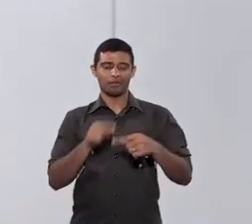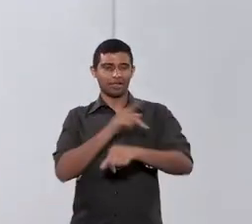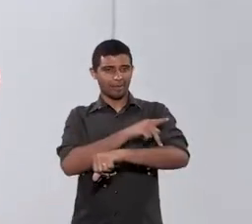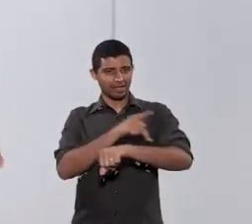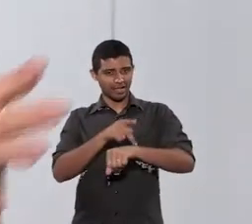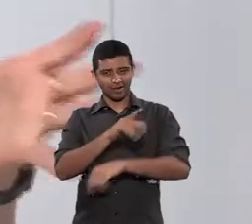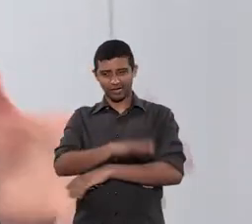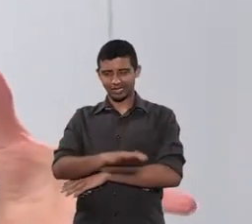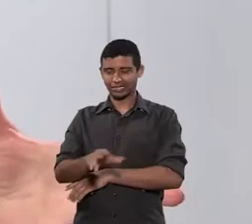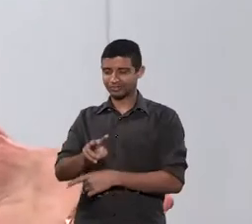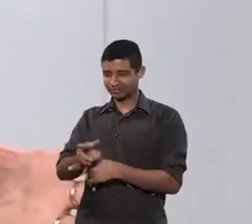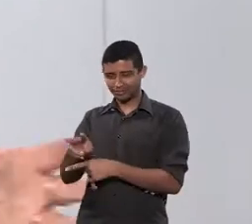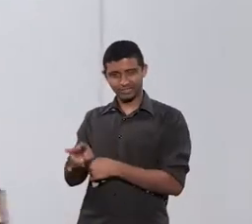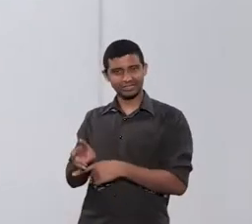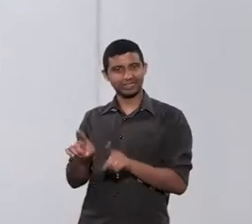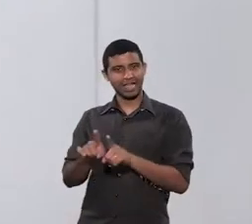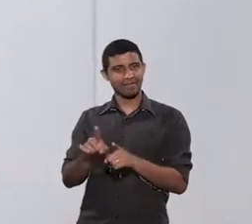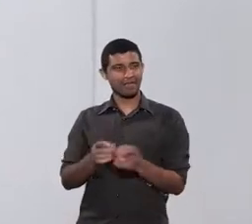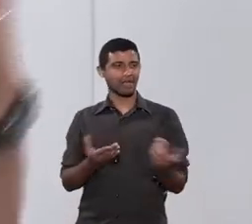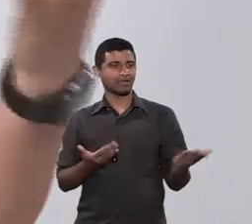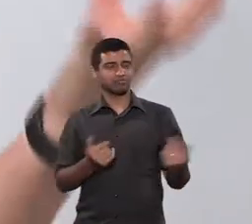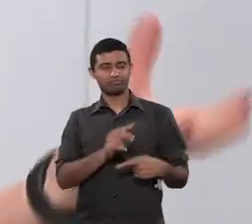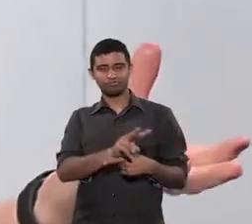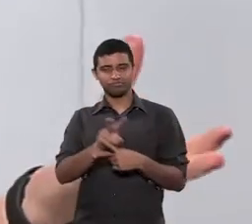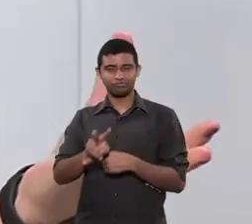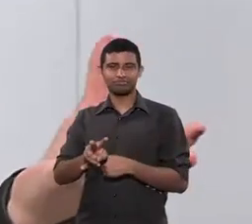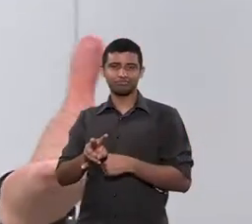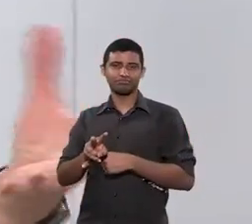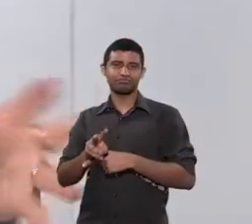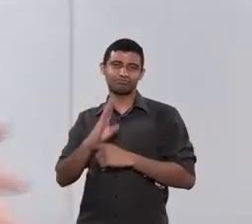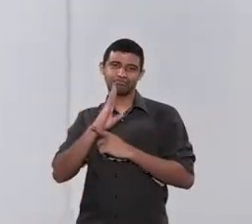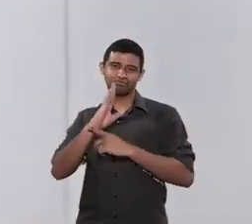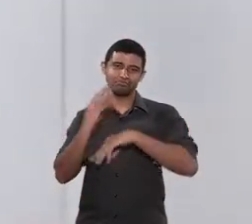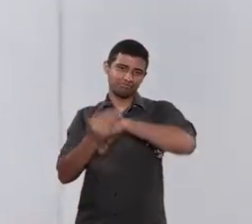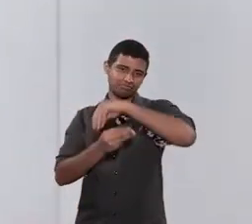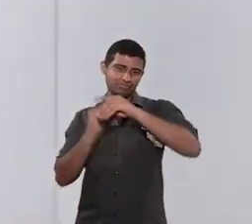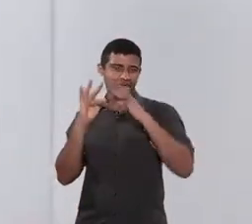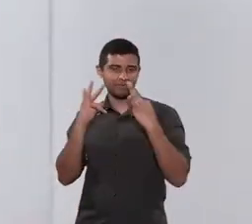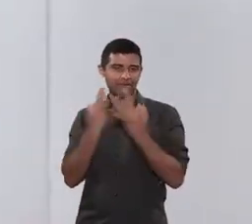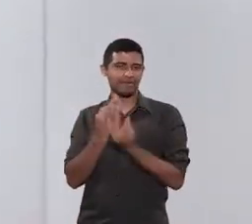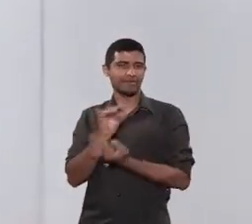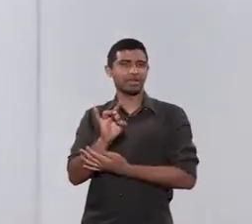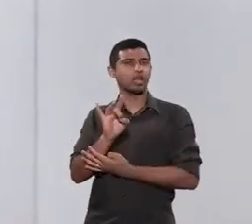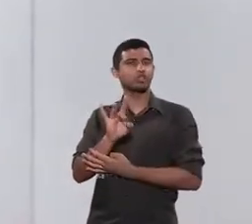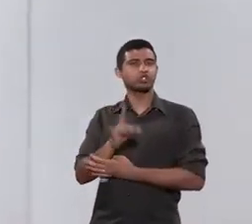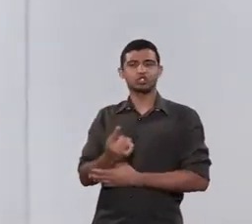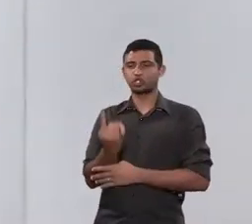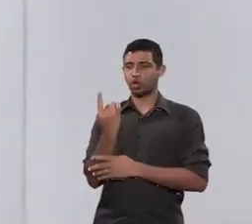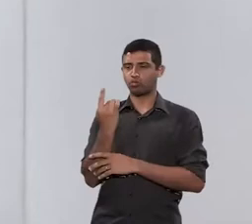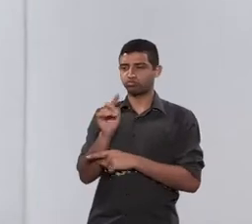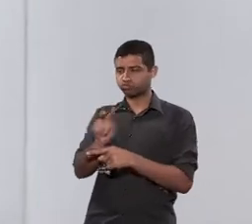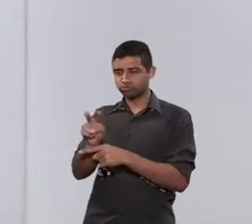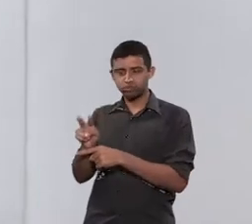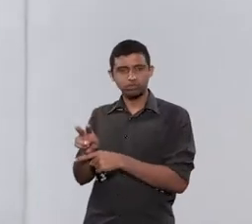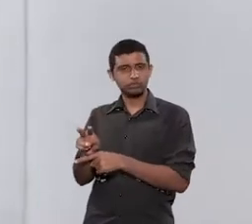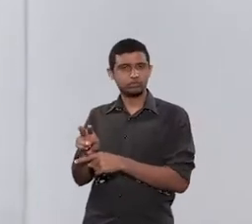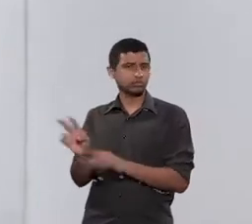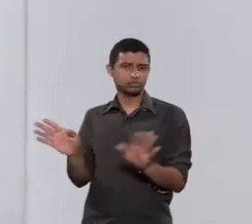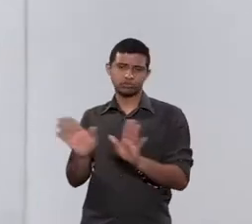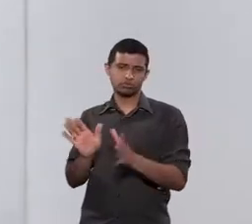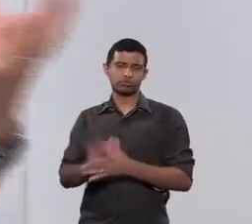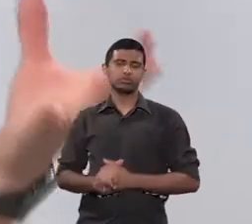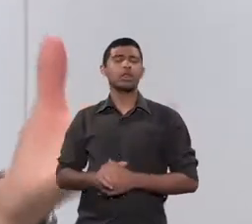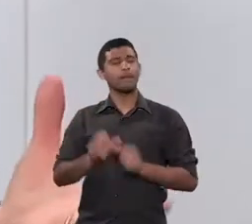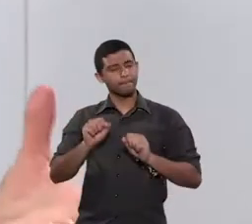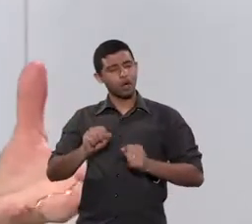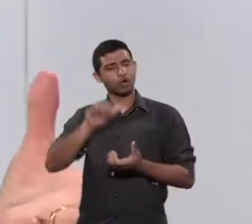pedagógico de proteção da criança, adolescente e também, claro, de toda uma família, né? Porque você não protege só um ente da família, você protege,